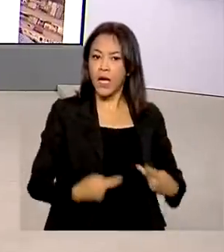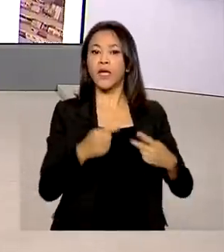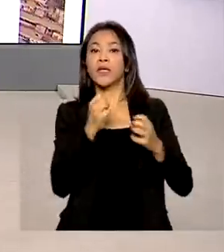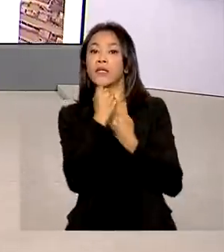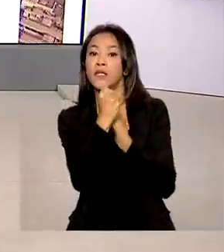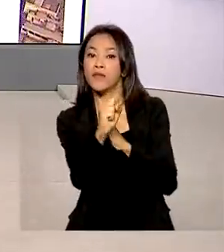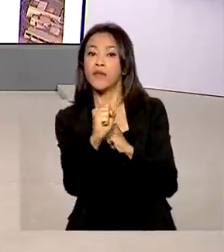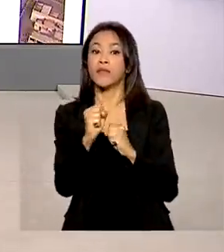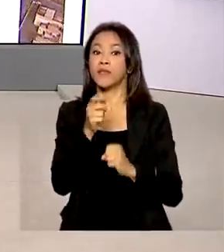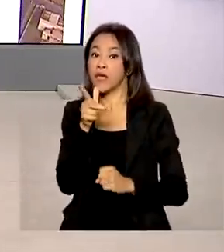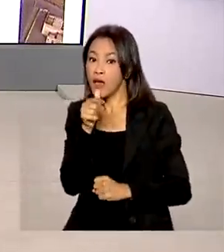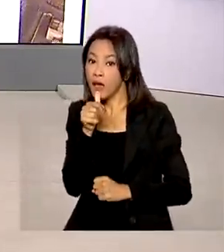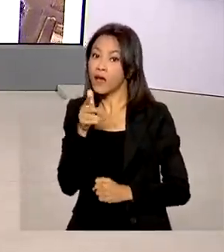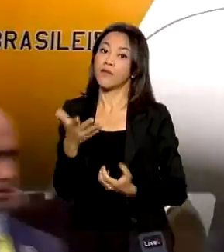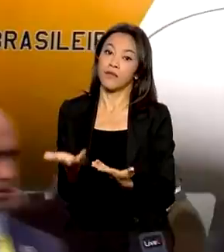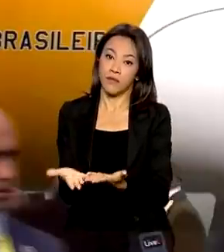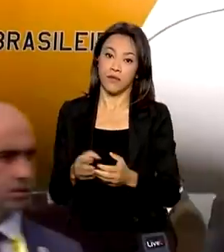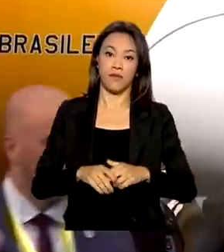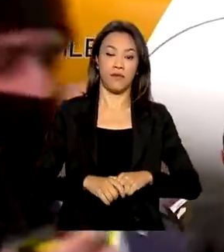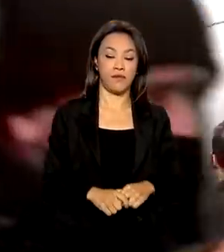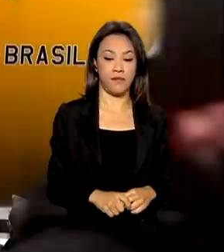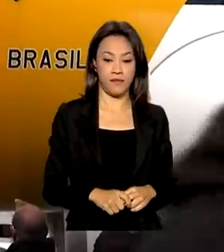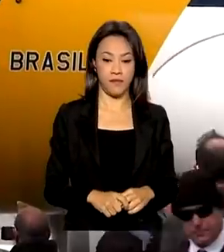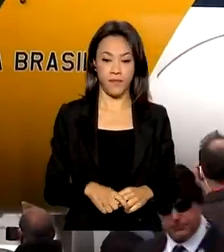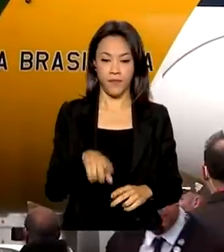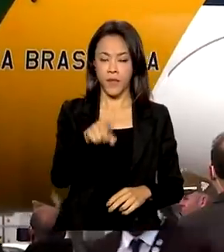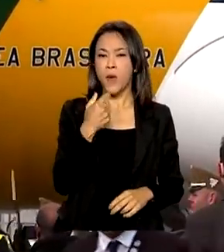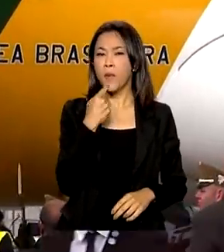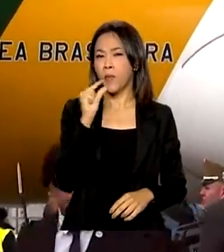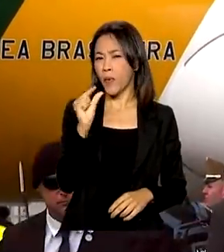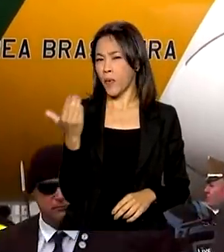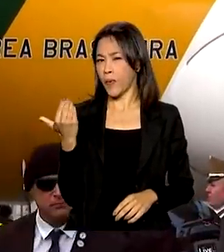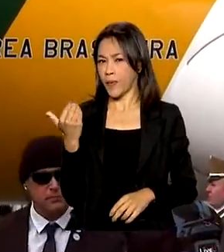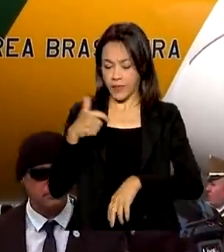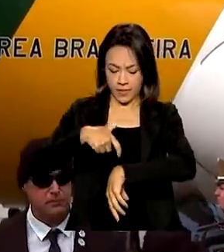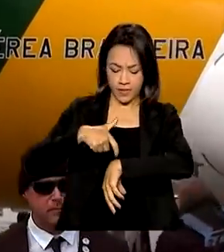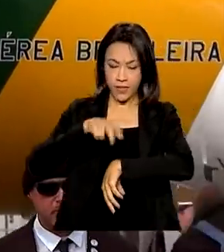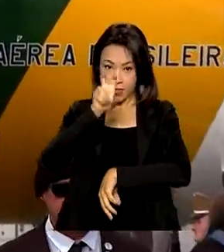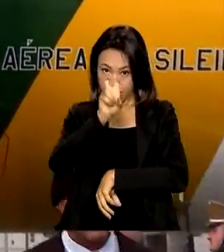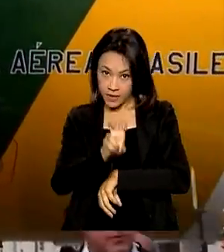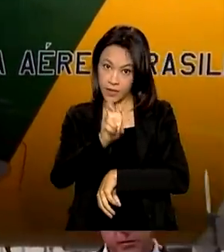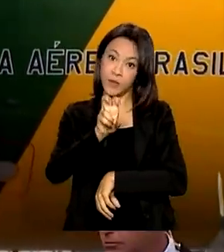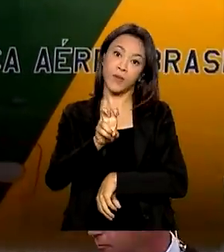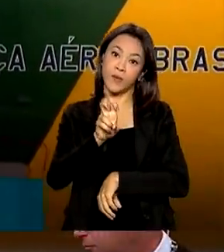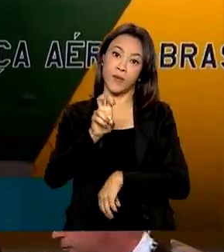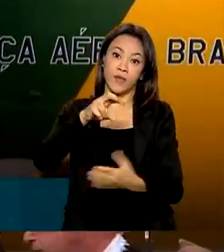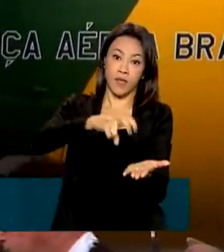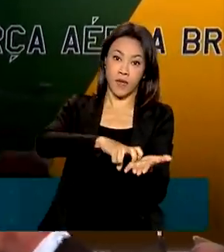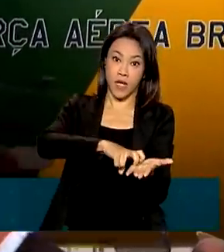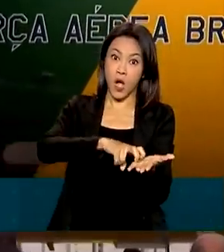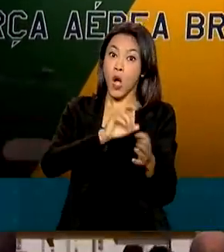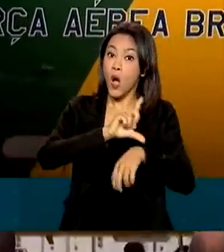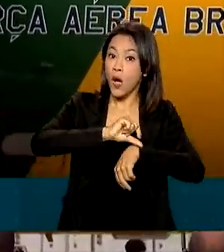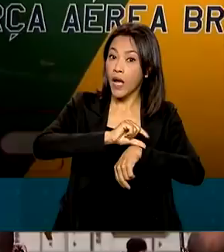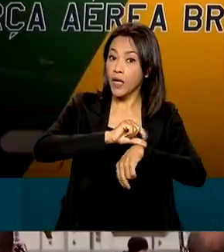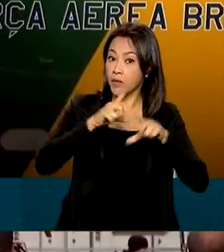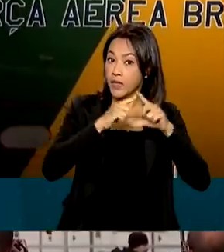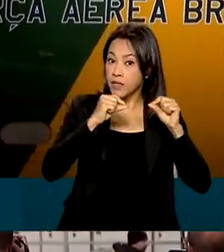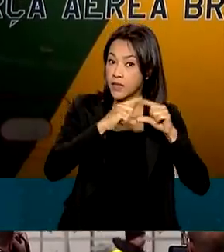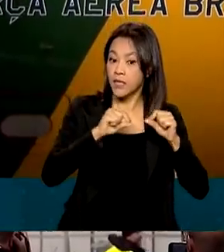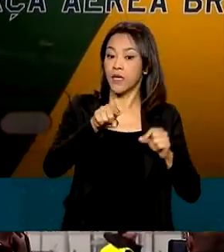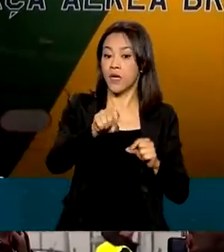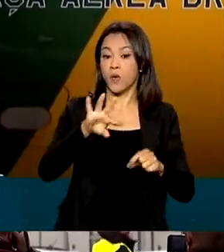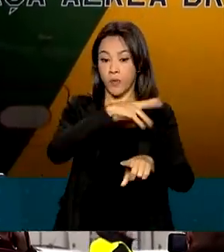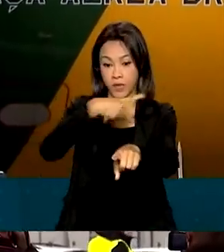defesa e recursos hídricos. Pouco antes das cinco horas da manhã, horário de Brasília, o presidente Jair